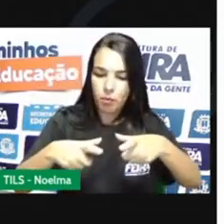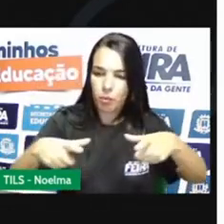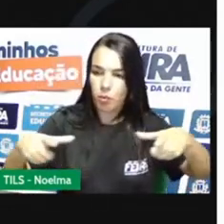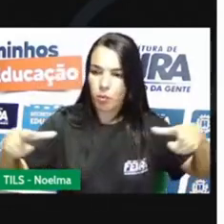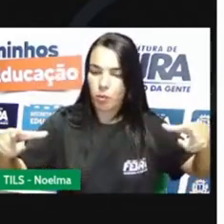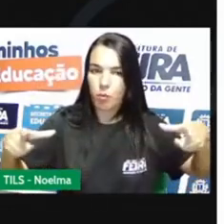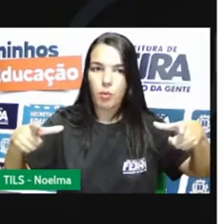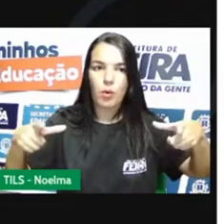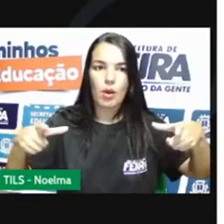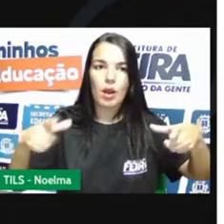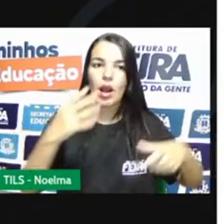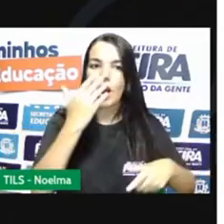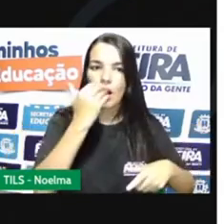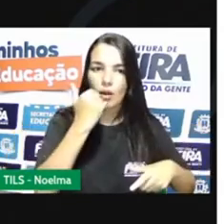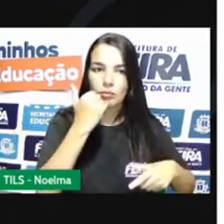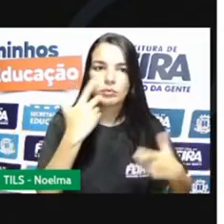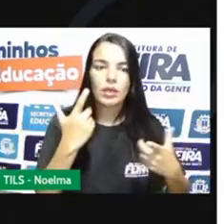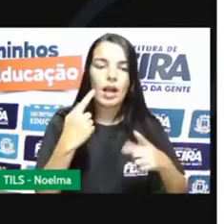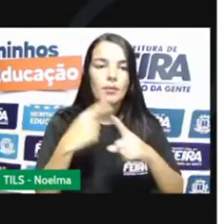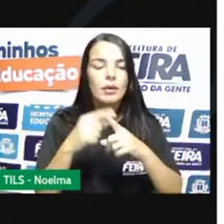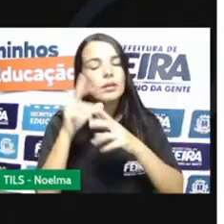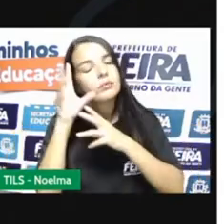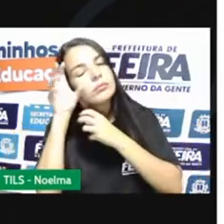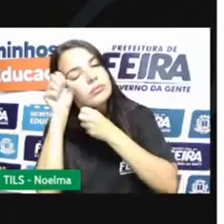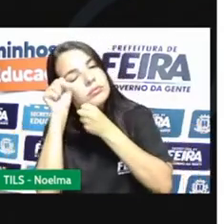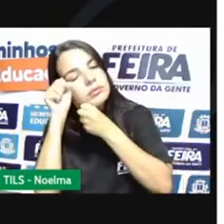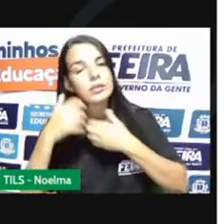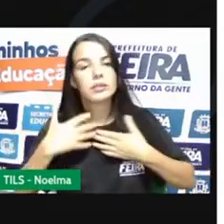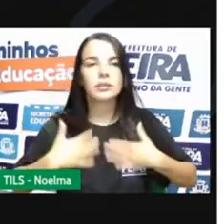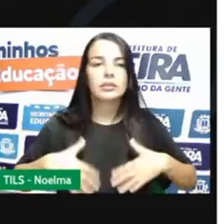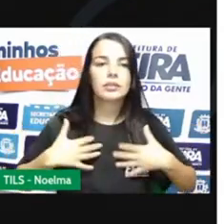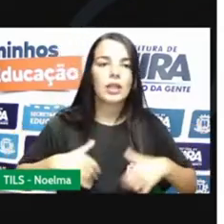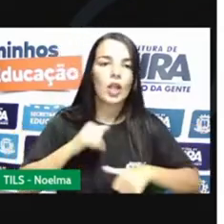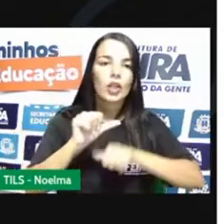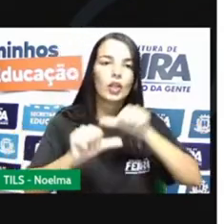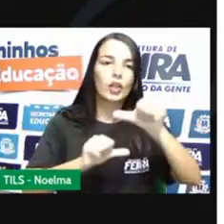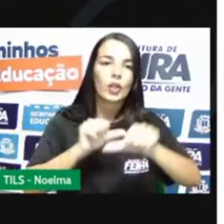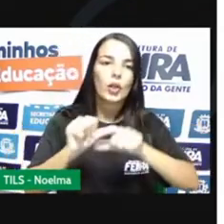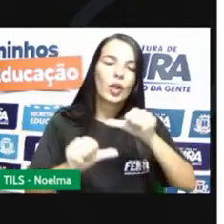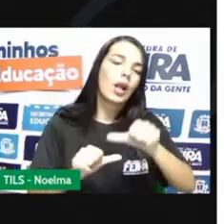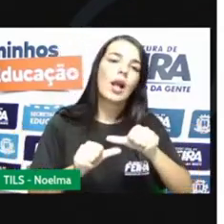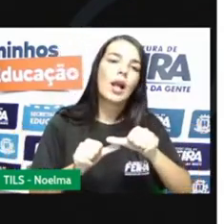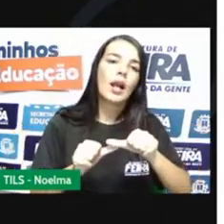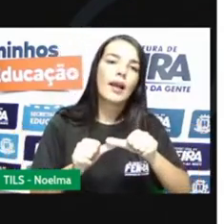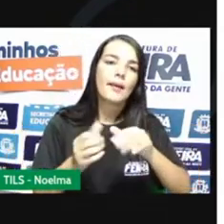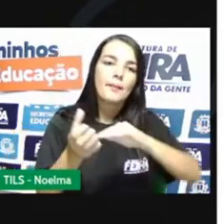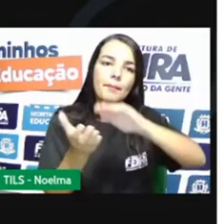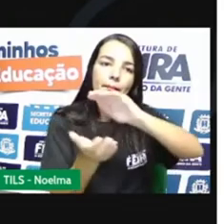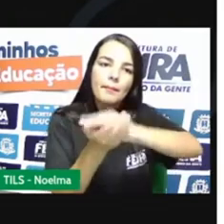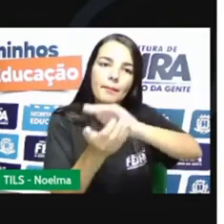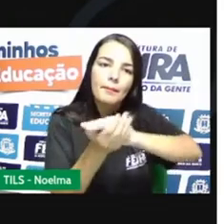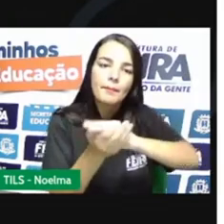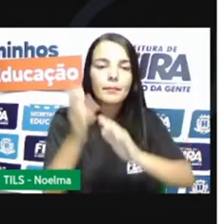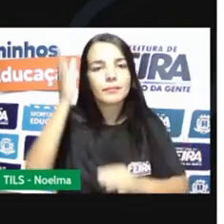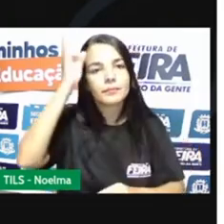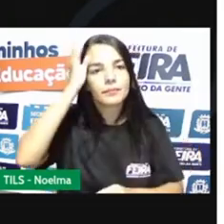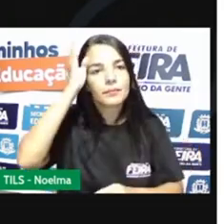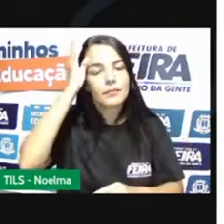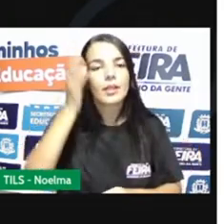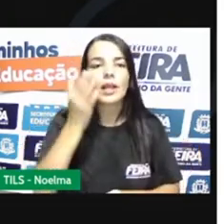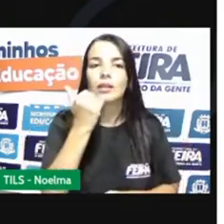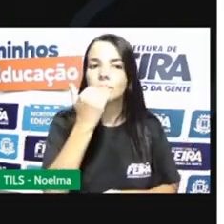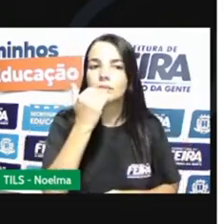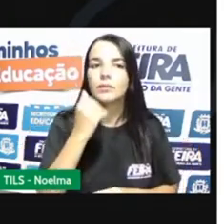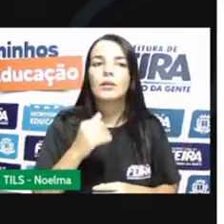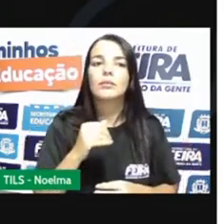precisavam descansar e se alimentar além de alimentar o gado trocar as ferraduras então muitas pessoas migraram